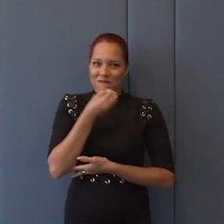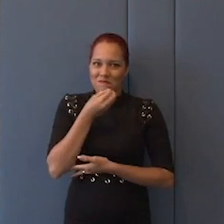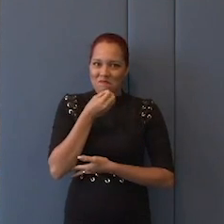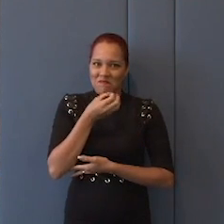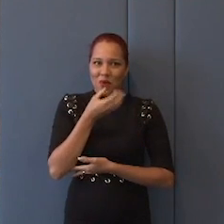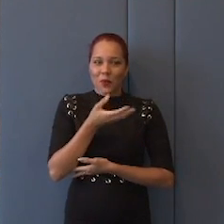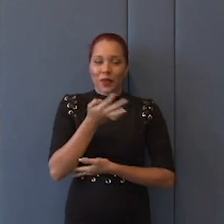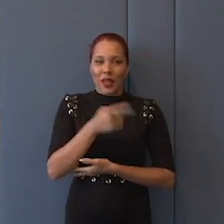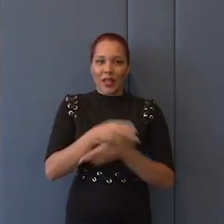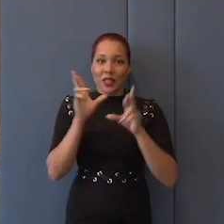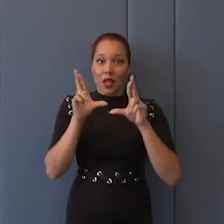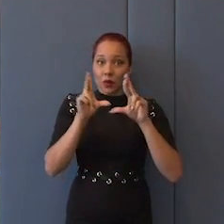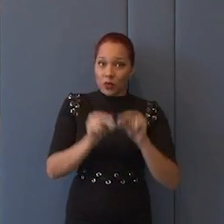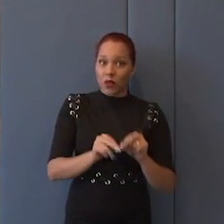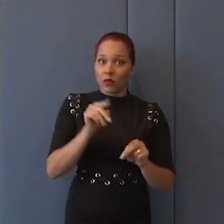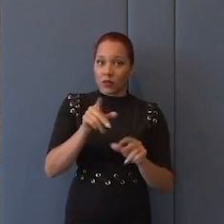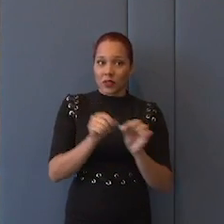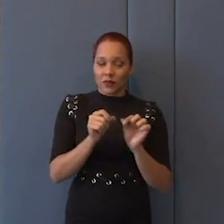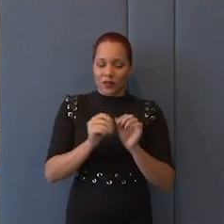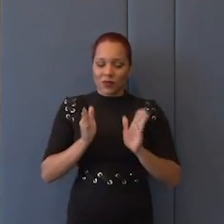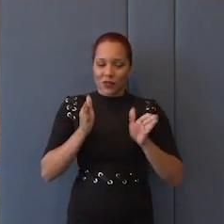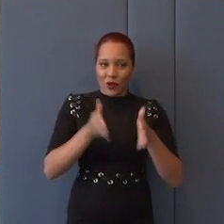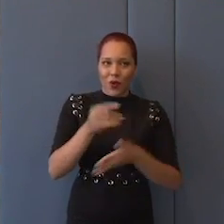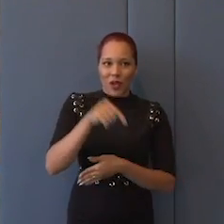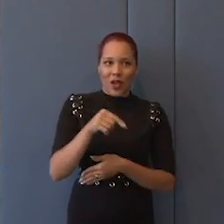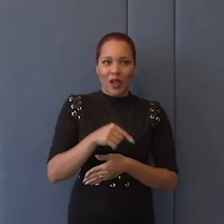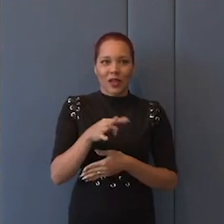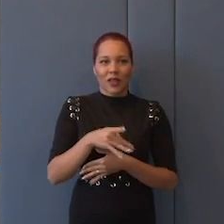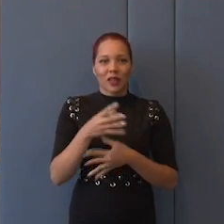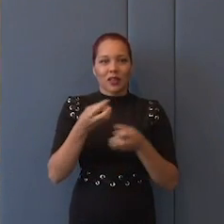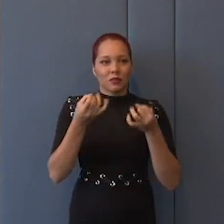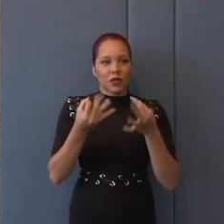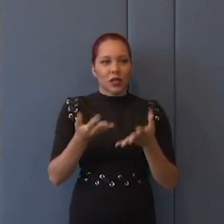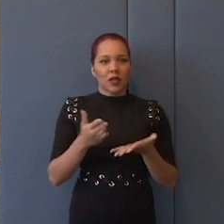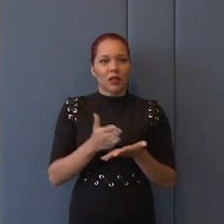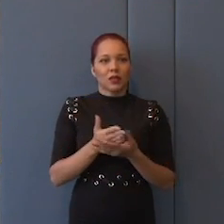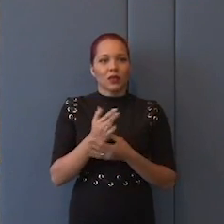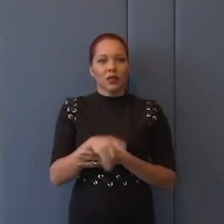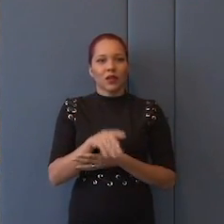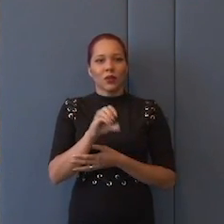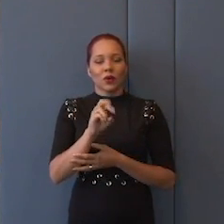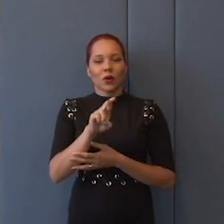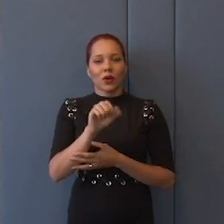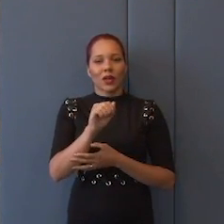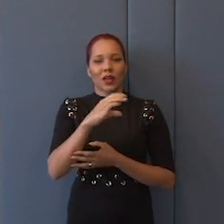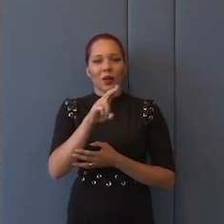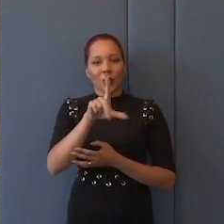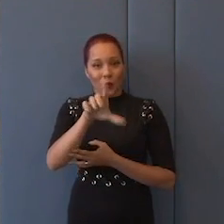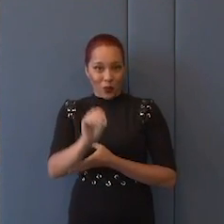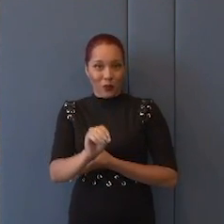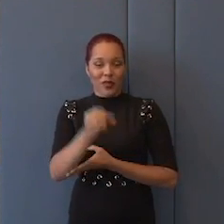redução que o senhor fez ao chegar à máquina do oráculo, e até me lembrei que